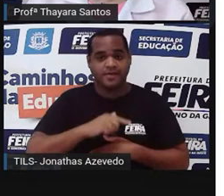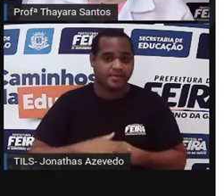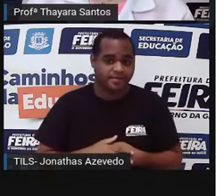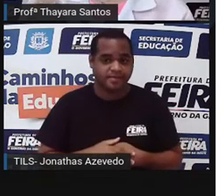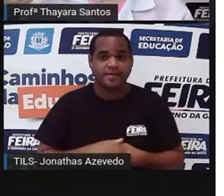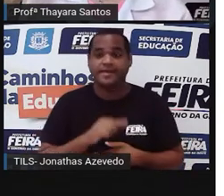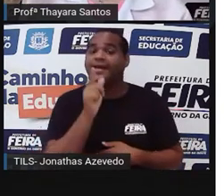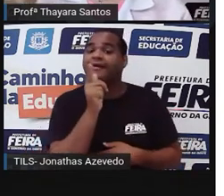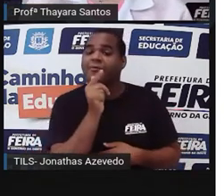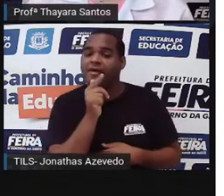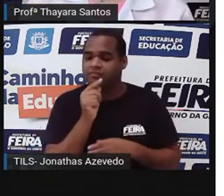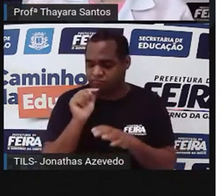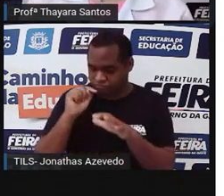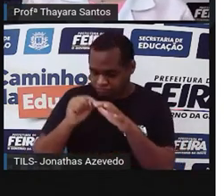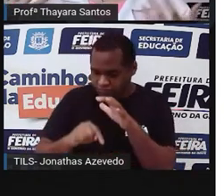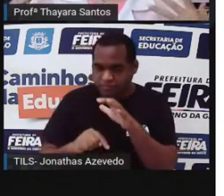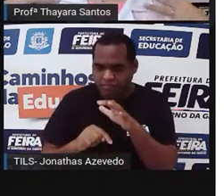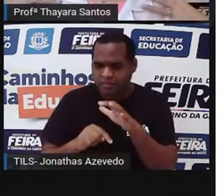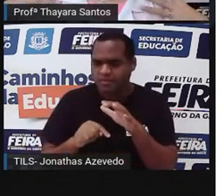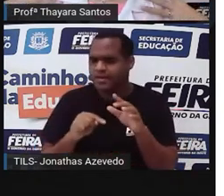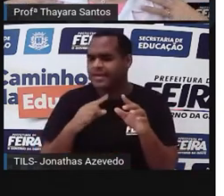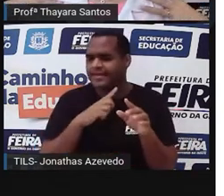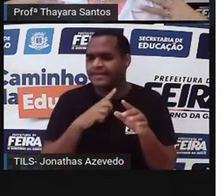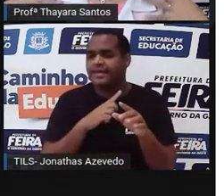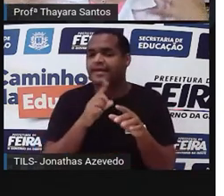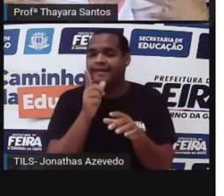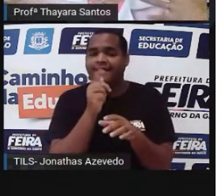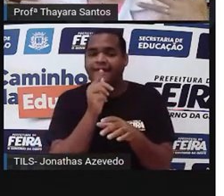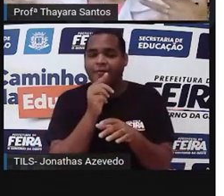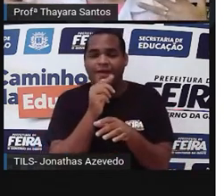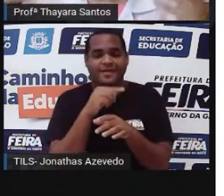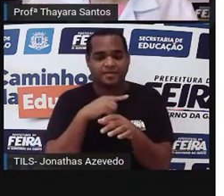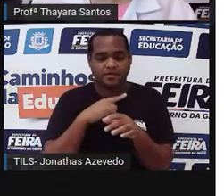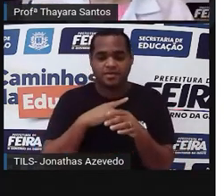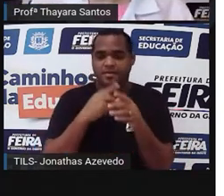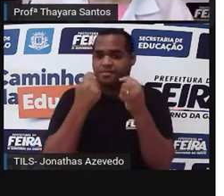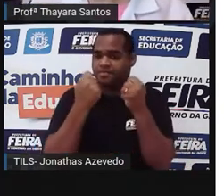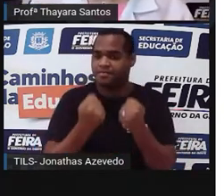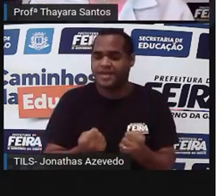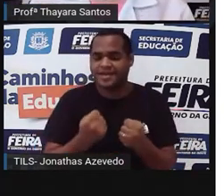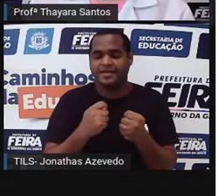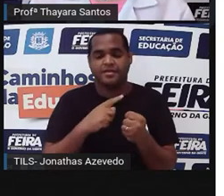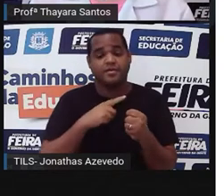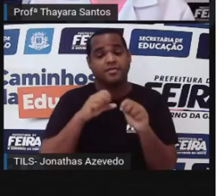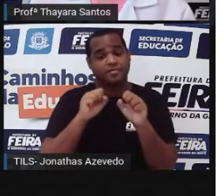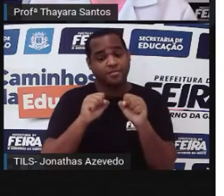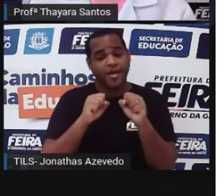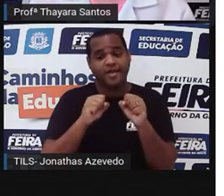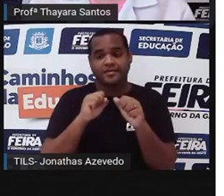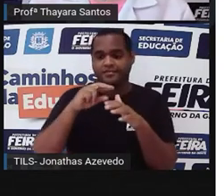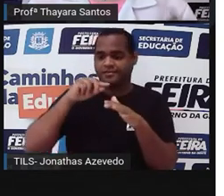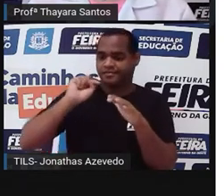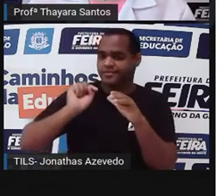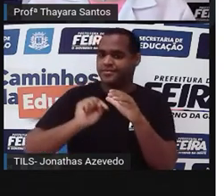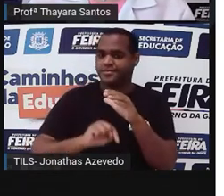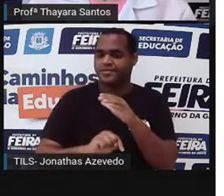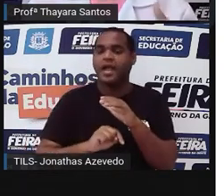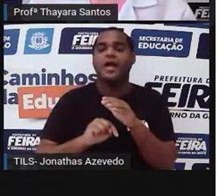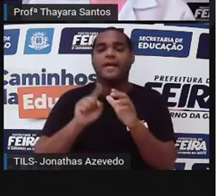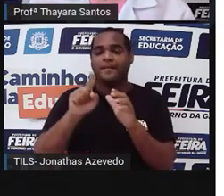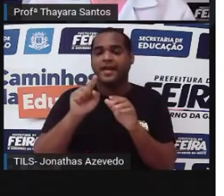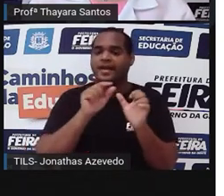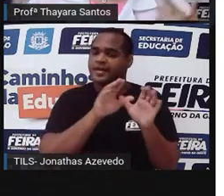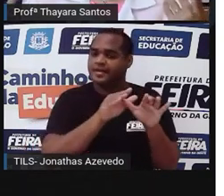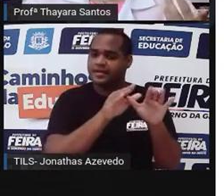na água, essas penas dela vão ficar encharcadas. A ave vai ficar pesada e ela corre o risco de afundar. Porque, como a gente já viu, as aves, elas